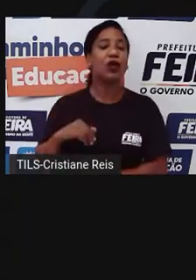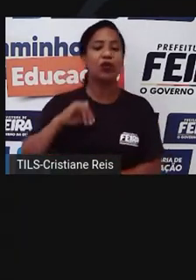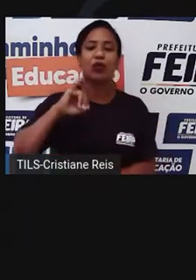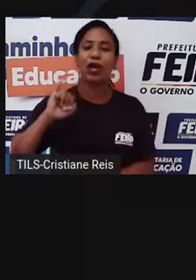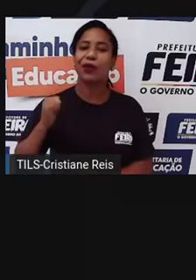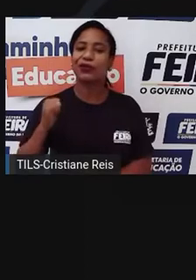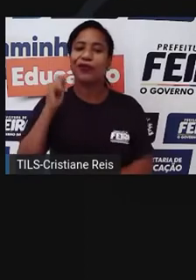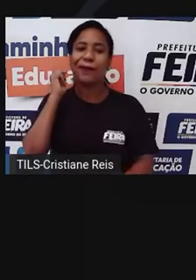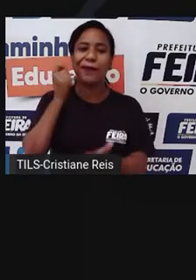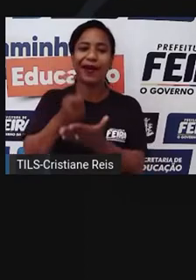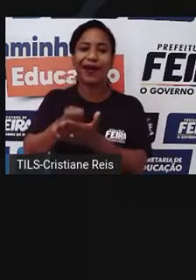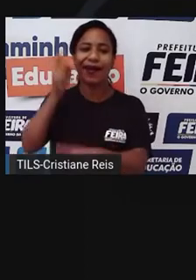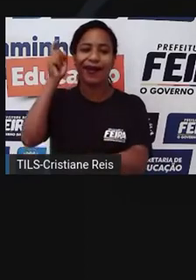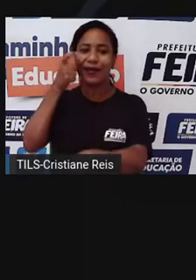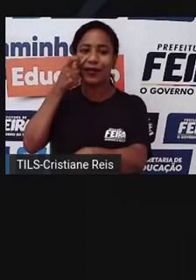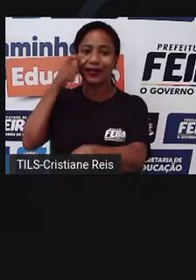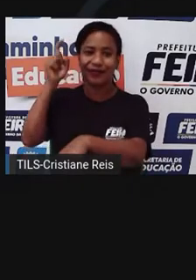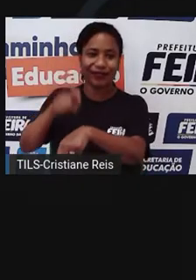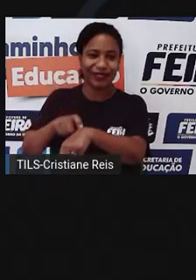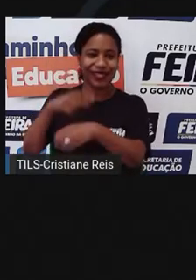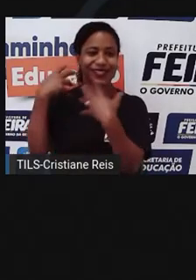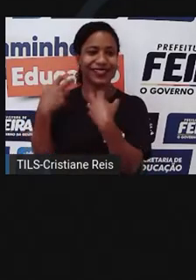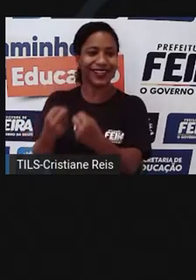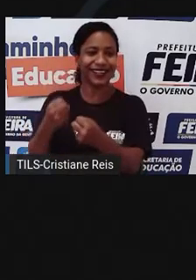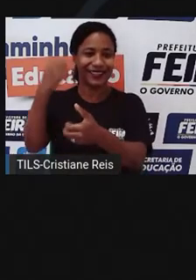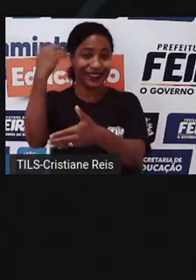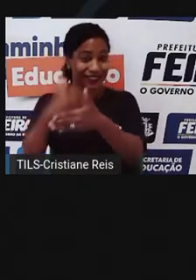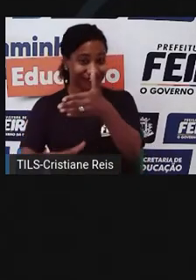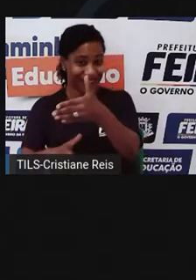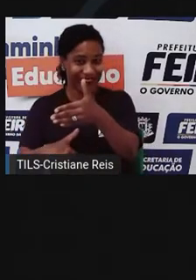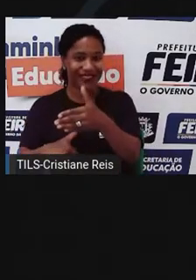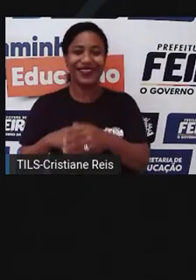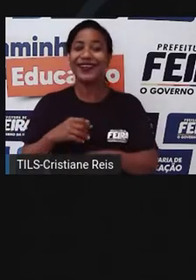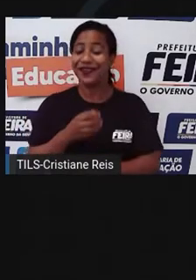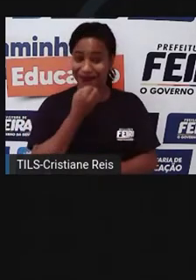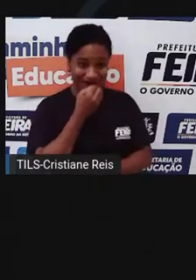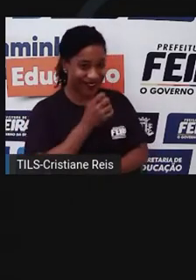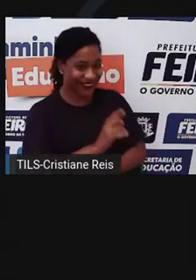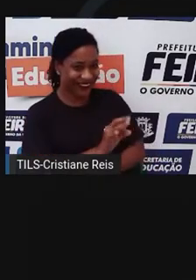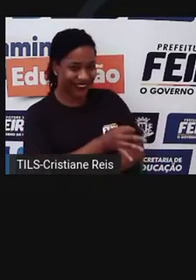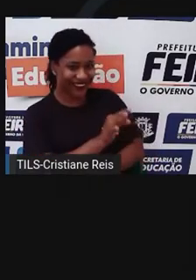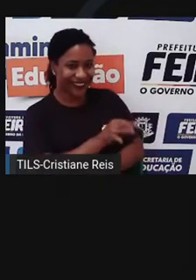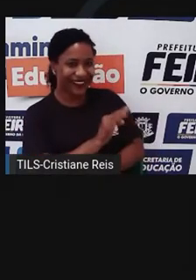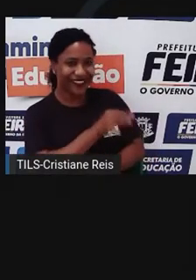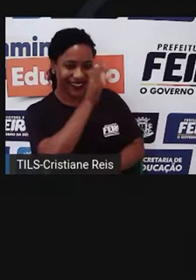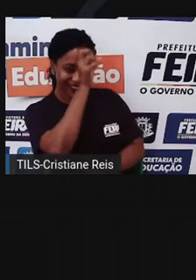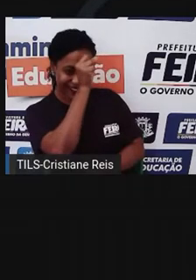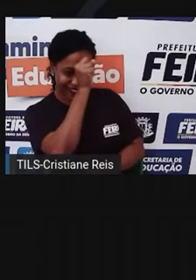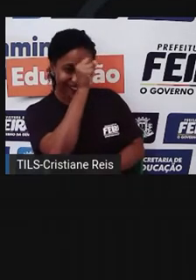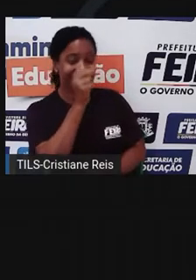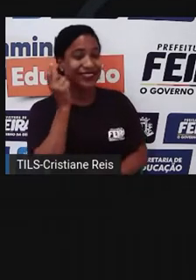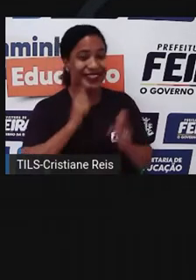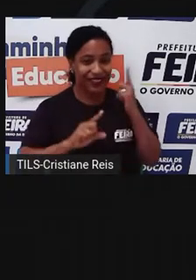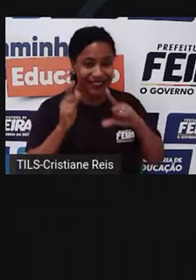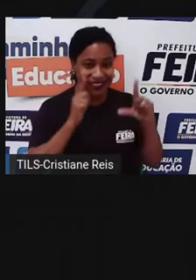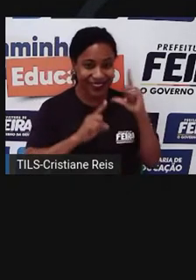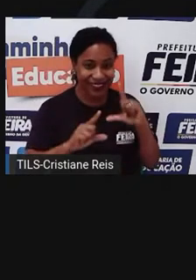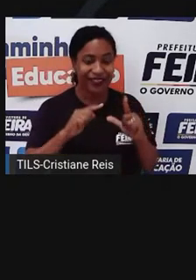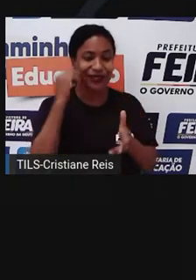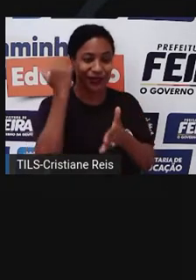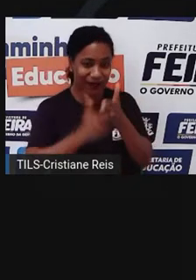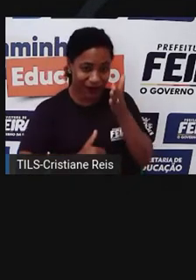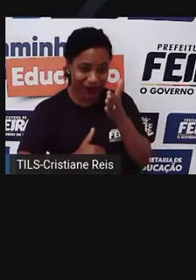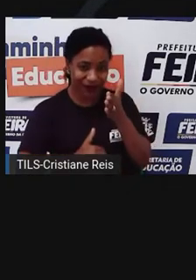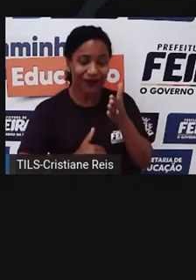pagar à vista e aceitar esse desconto. Aprendeu rápido, hein? E olha, já que você me conseguiu um desconto, pode decidir o que